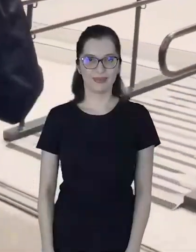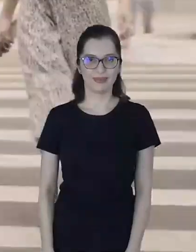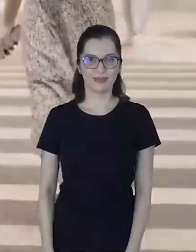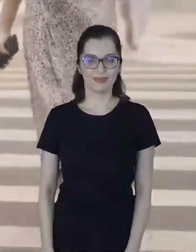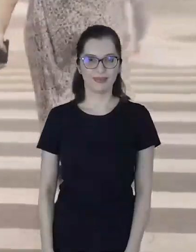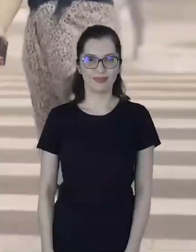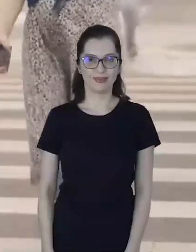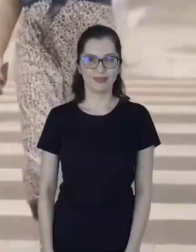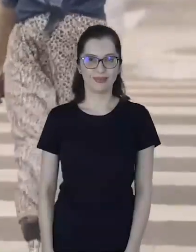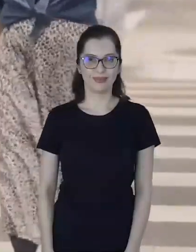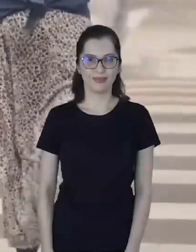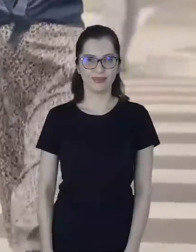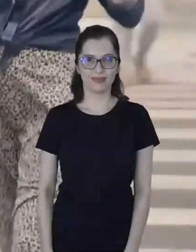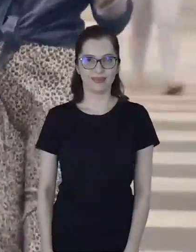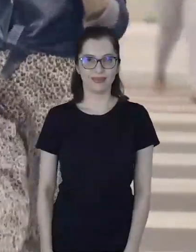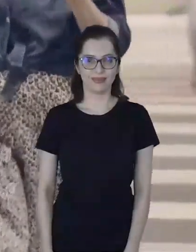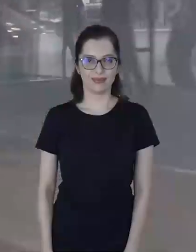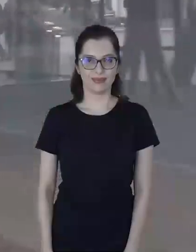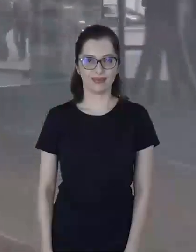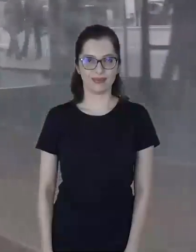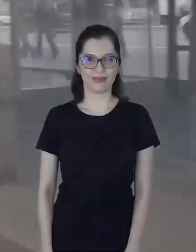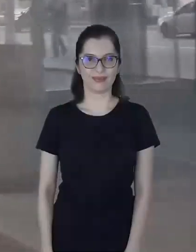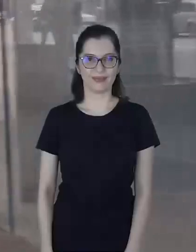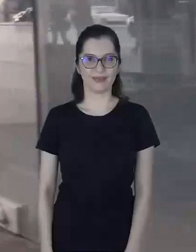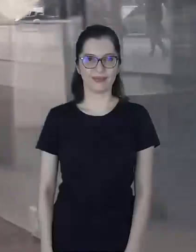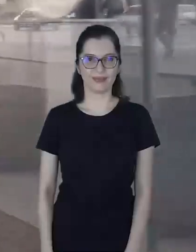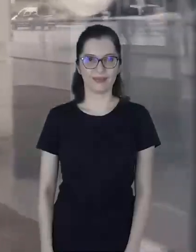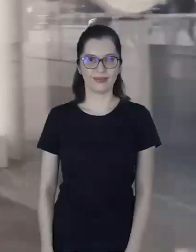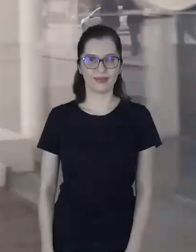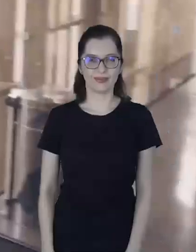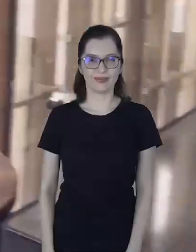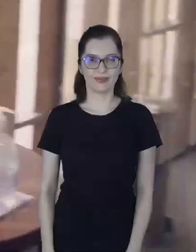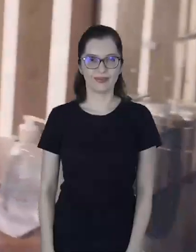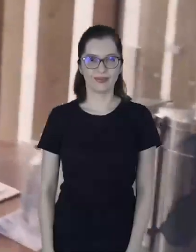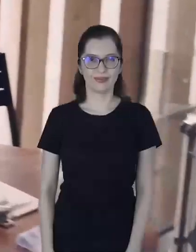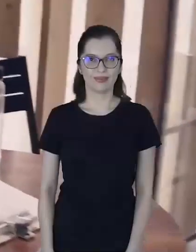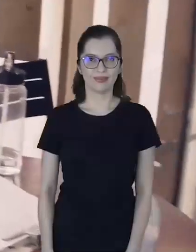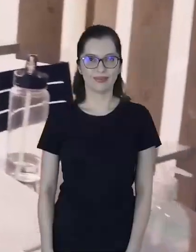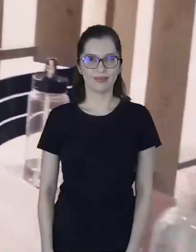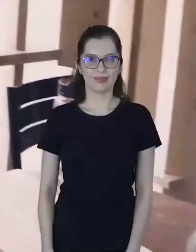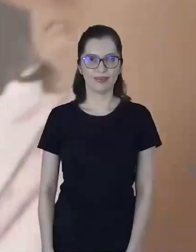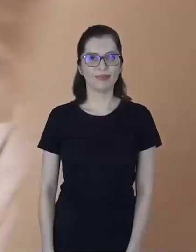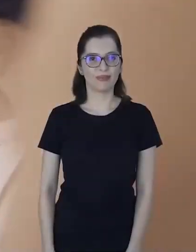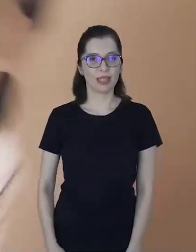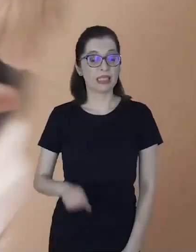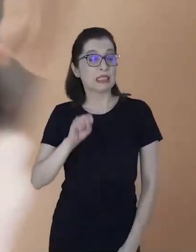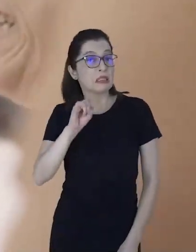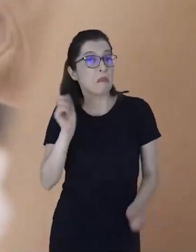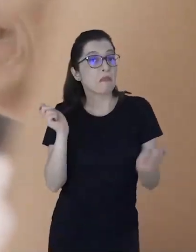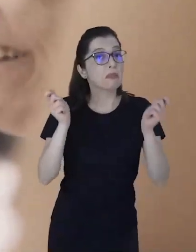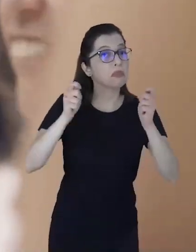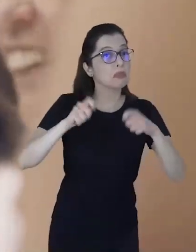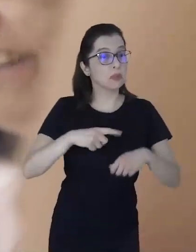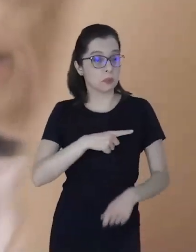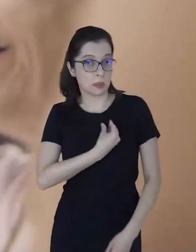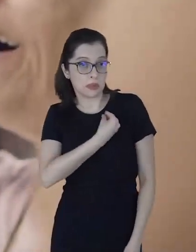amuleta. Uma mulher com próteses nas pernas atravessa uma rua. Em um corredor iluminado, uma mulher de crachá e radiocomunicador acena. Isso só é